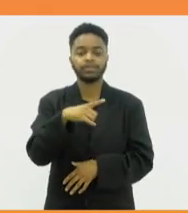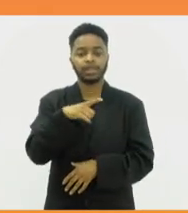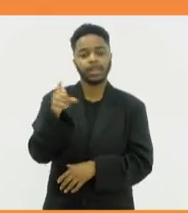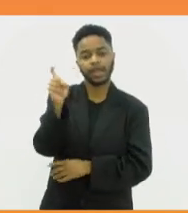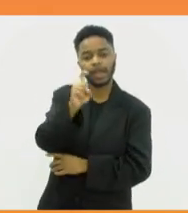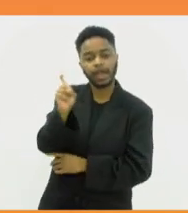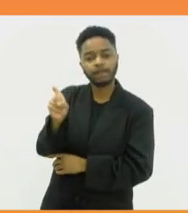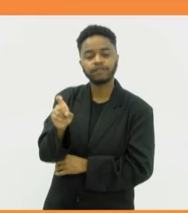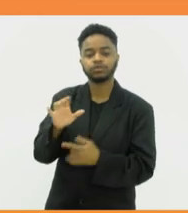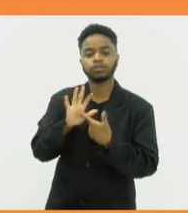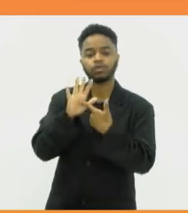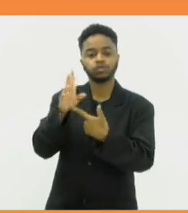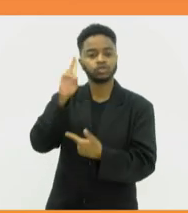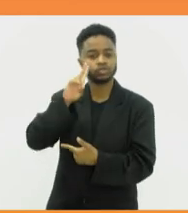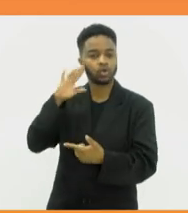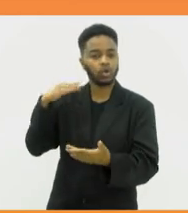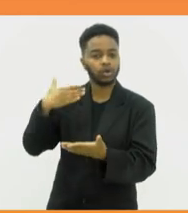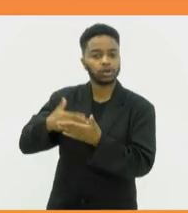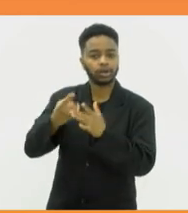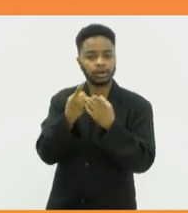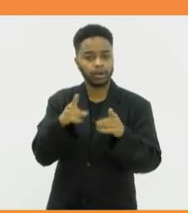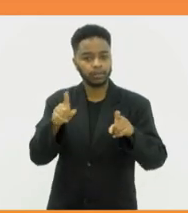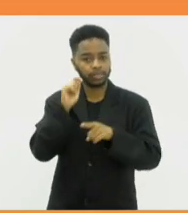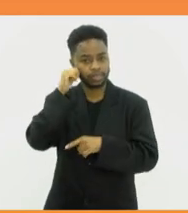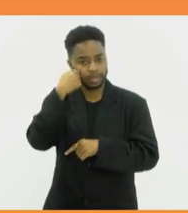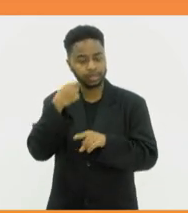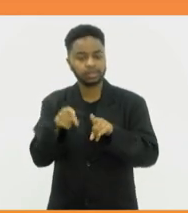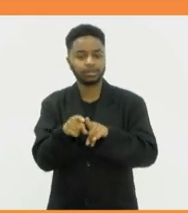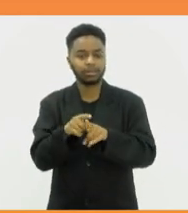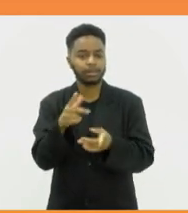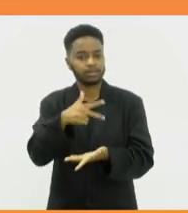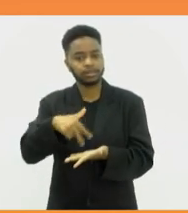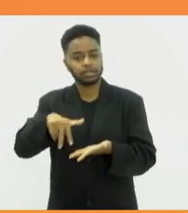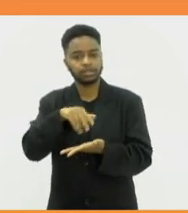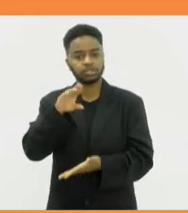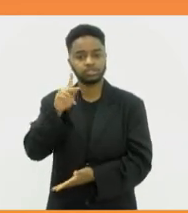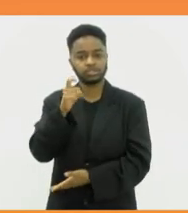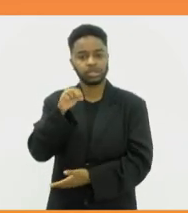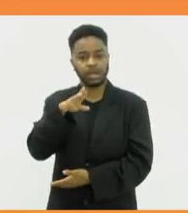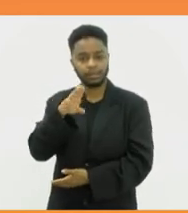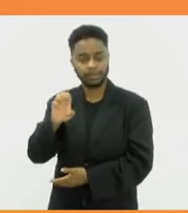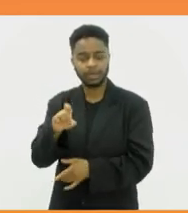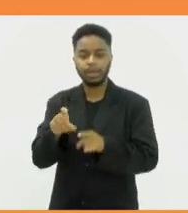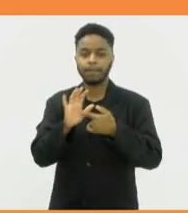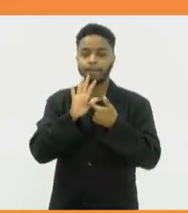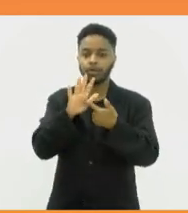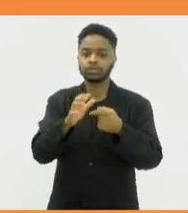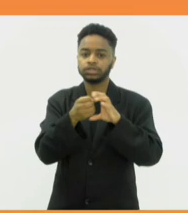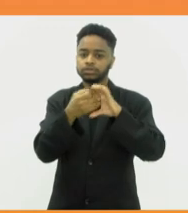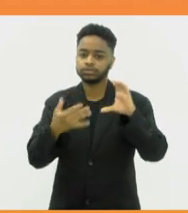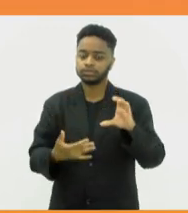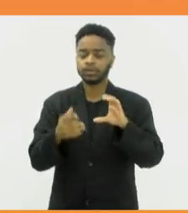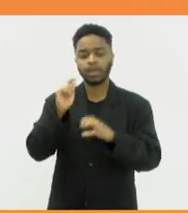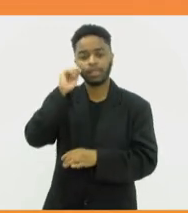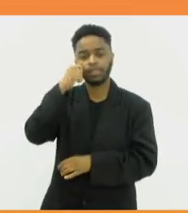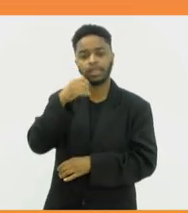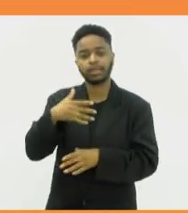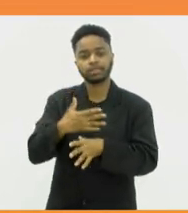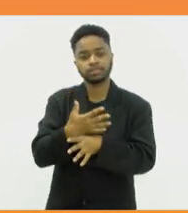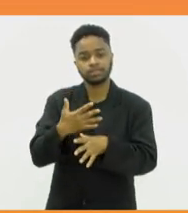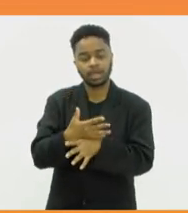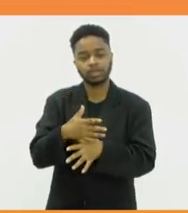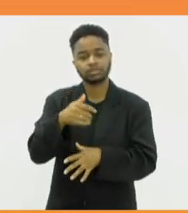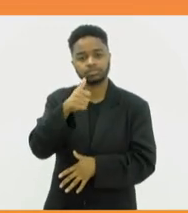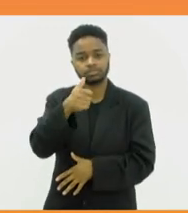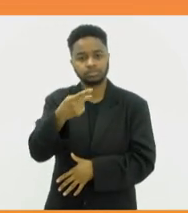que contam a história da música negra, do charme e do baile do viaduto, além de abordar aspectos da negritude urbana carioca. Os ingressos